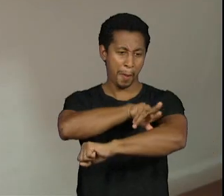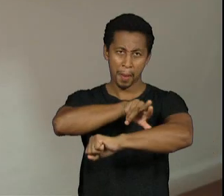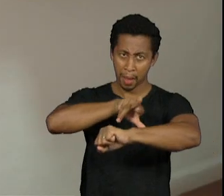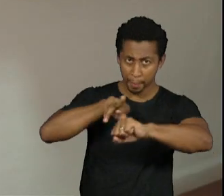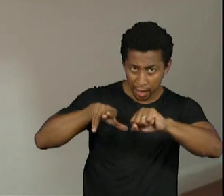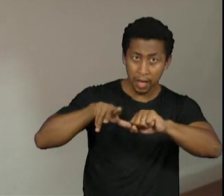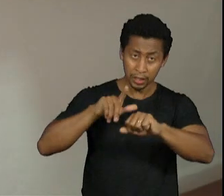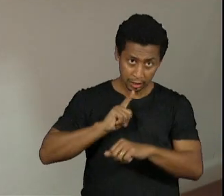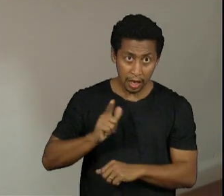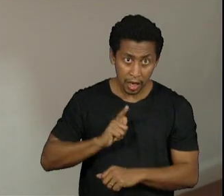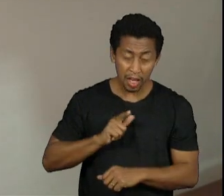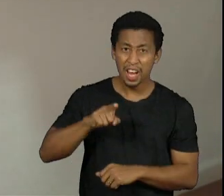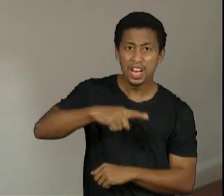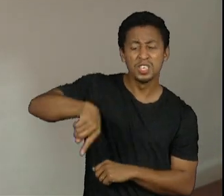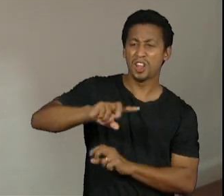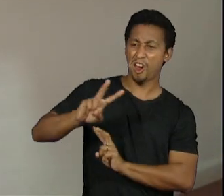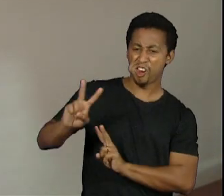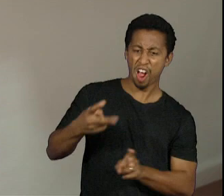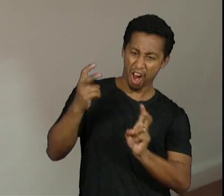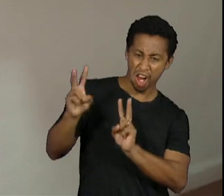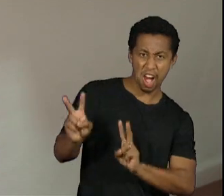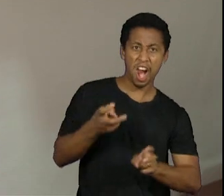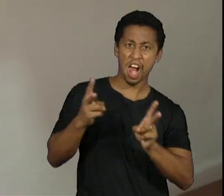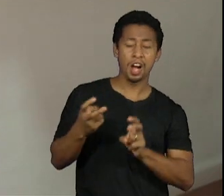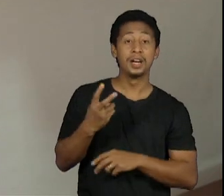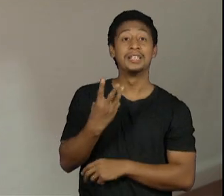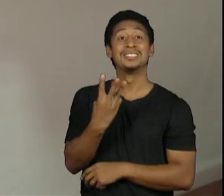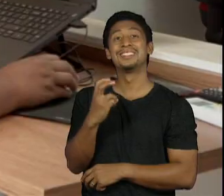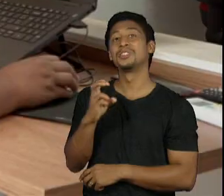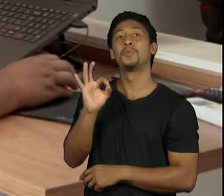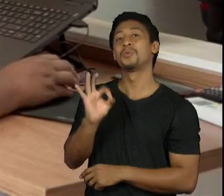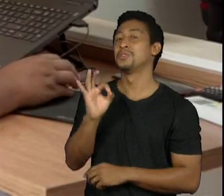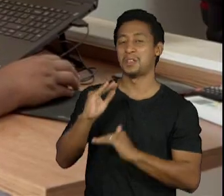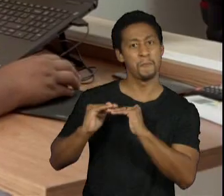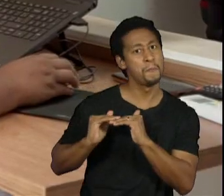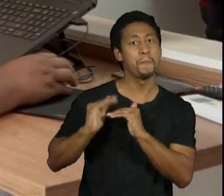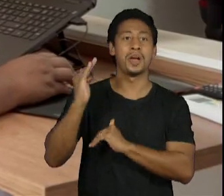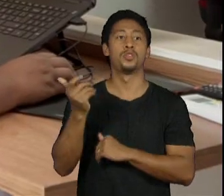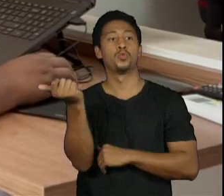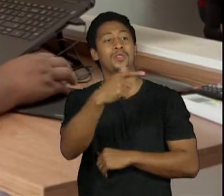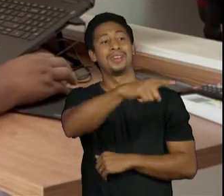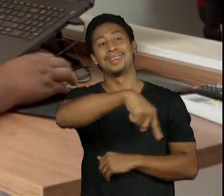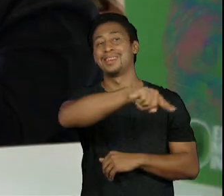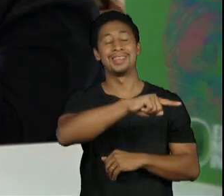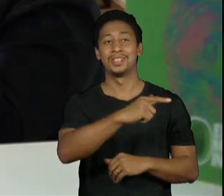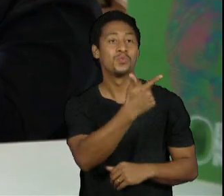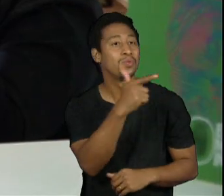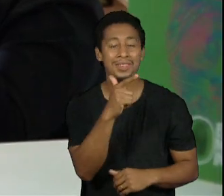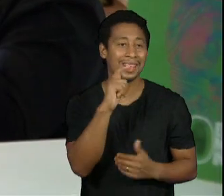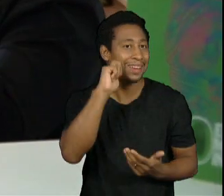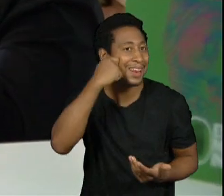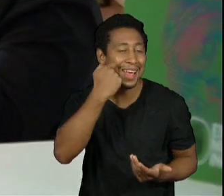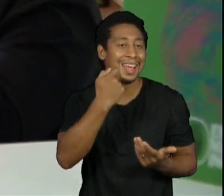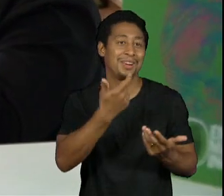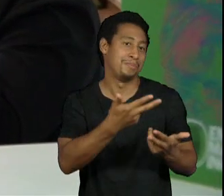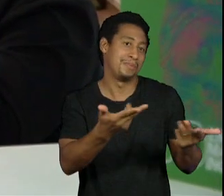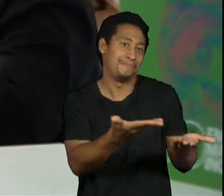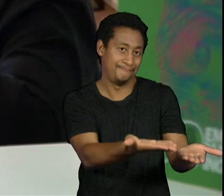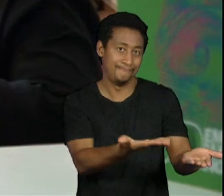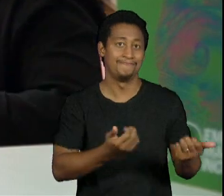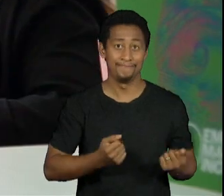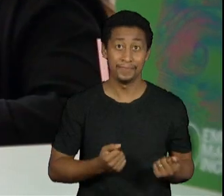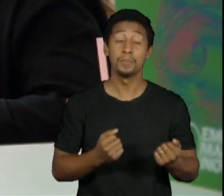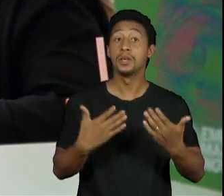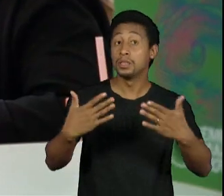elas faturam pelo menos 35% a mais a Oliver Preza com esse olhar de diversidade que nós temos com essa